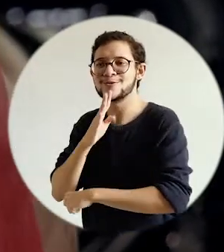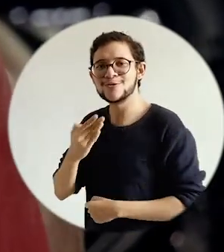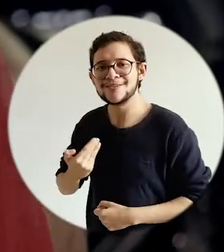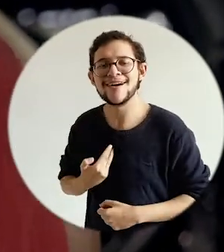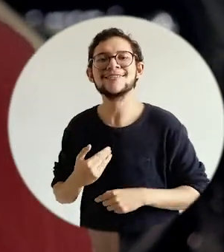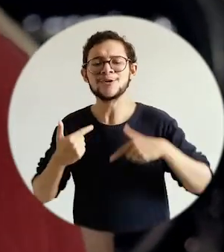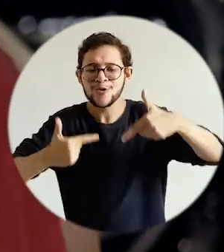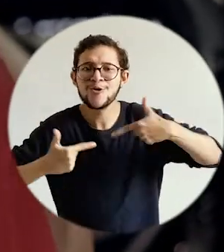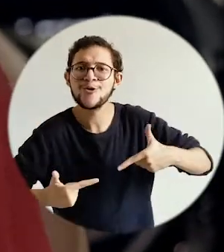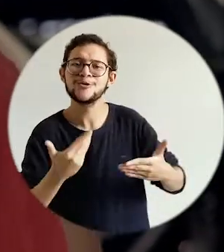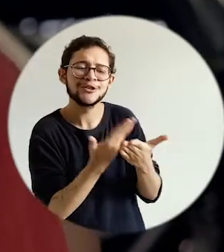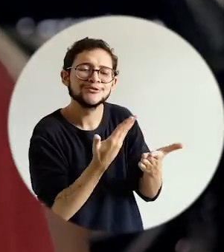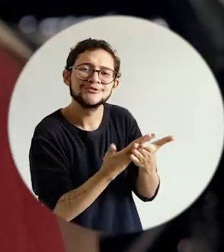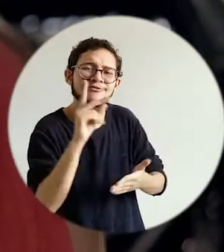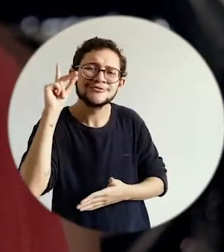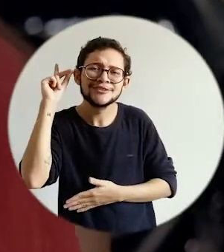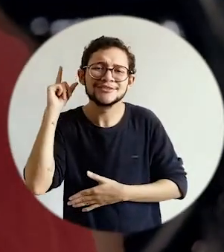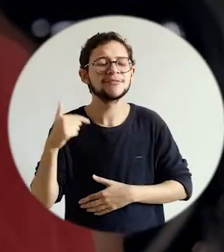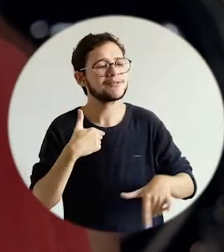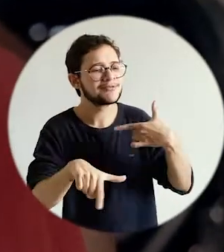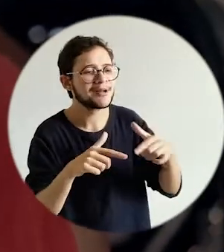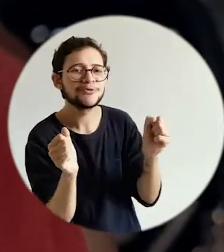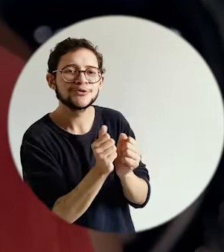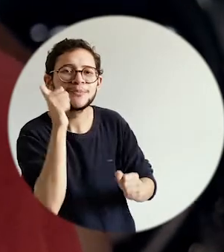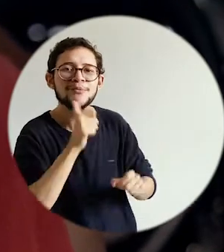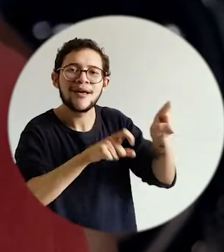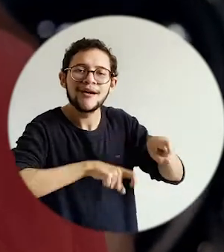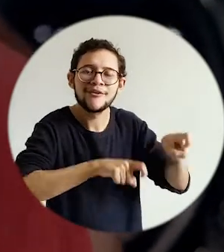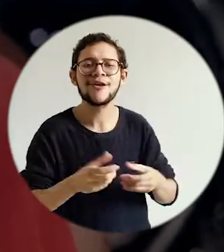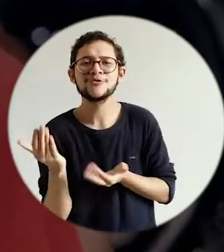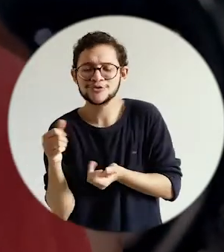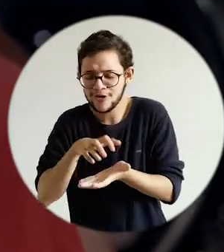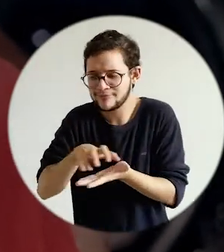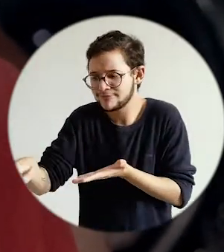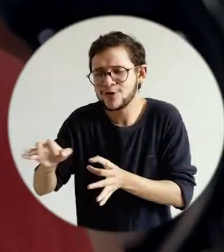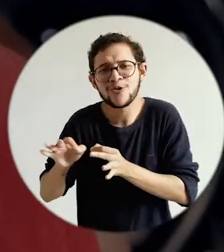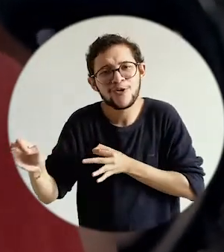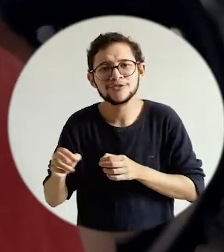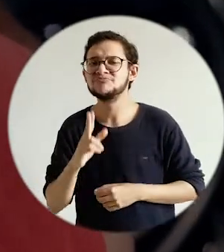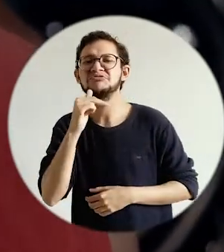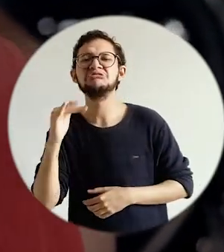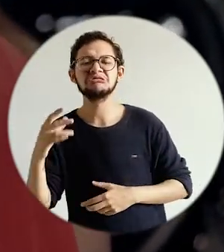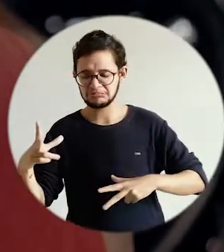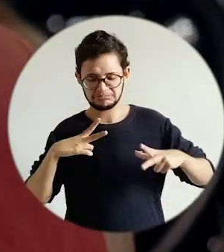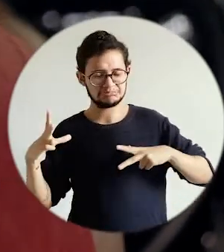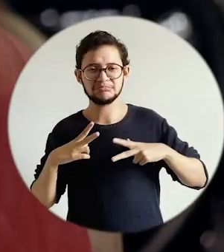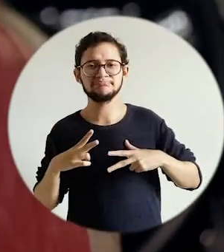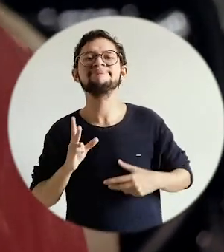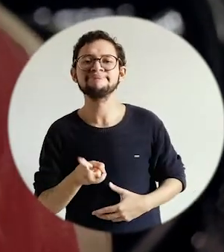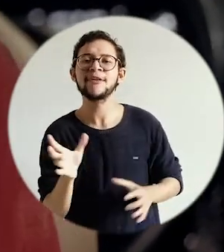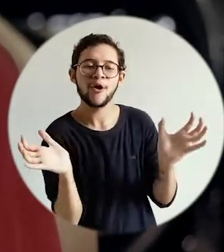estudantis, quando trabalhei com mulheres rurais, com jovens de periferia. Nunca foi um projeto pessoal, sempre foi um projeto